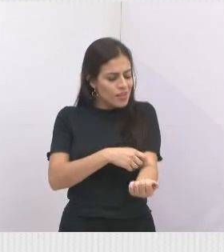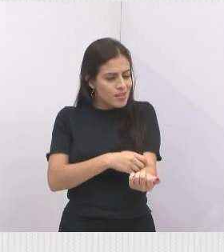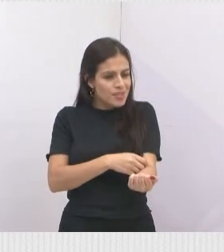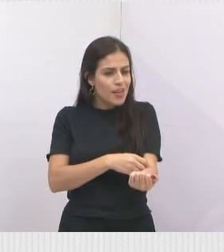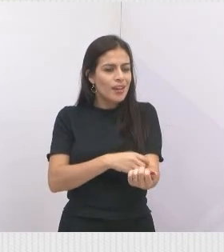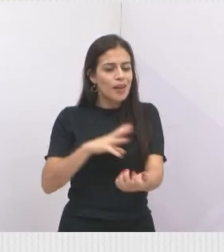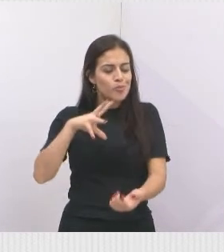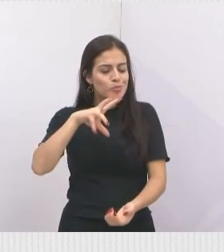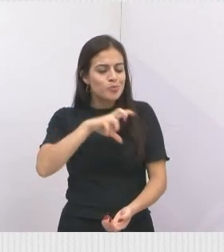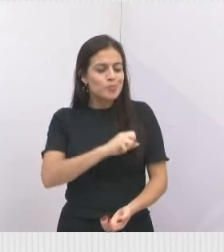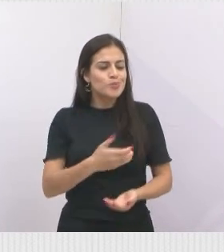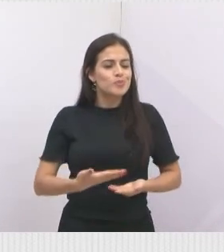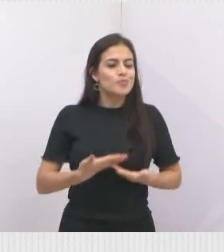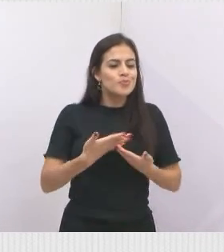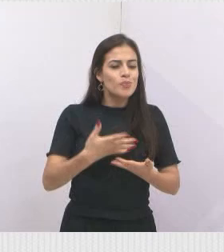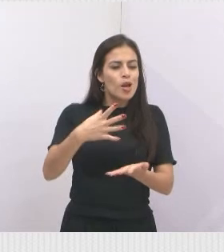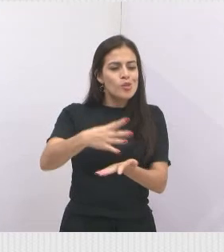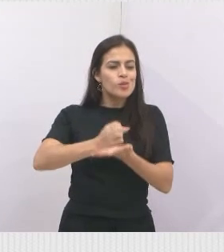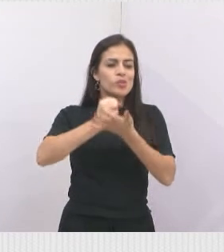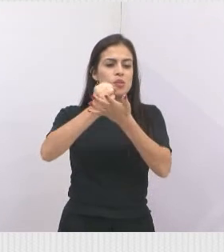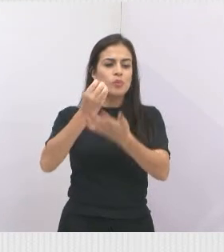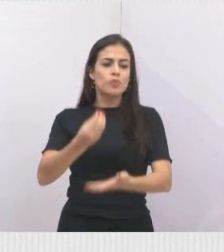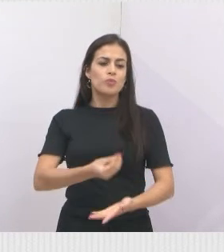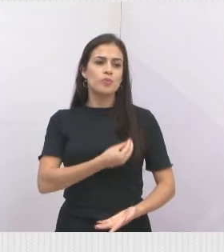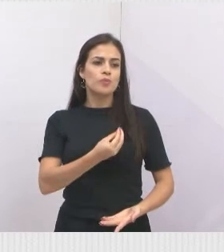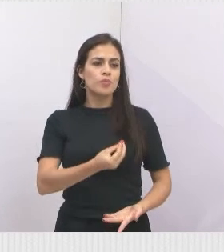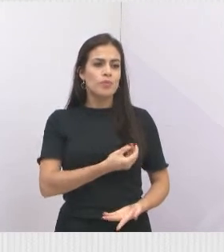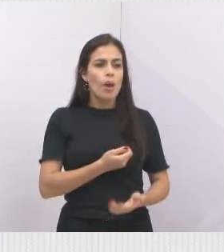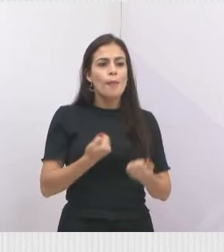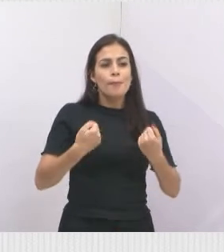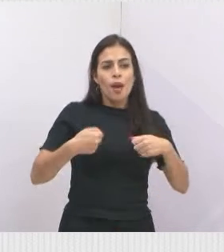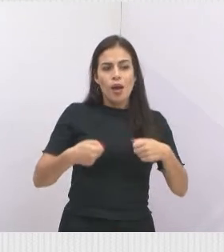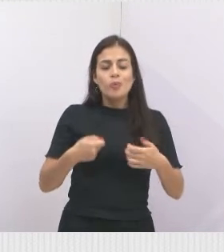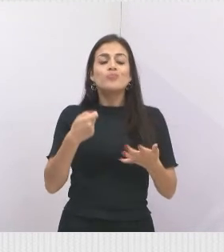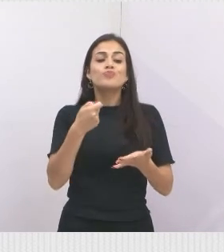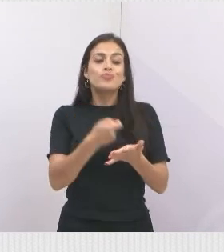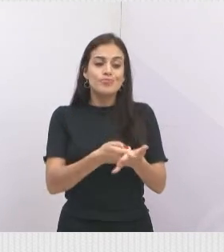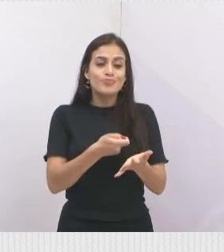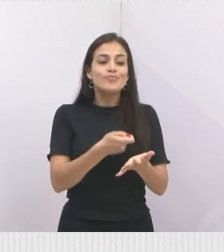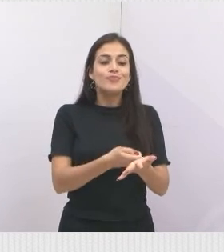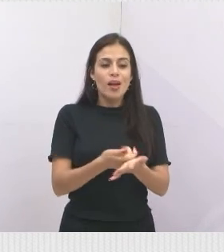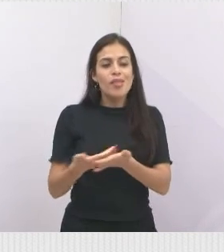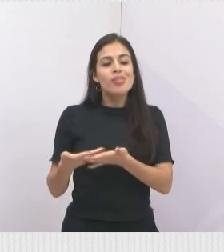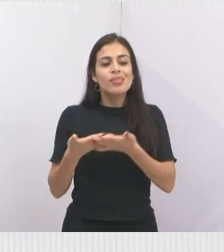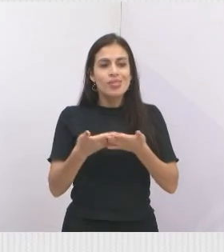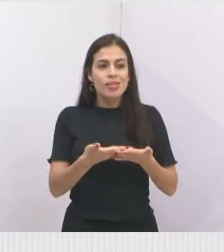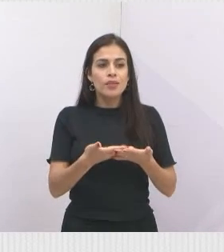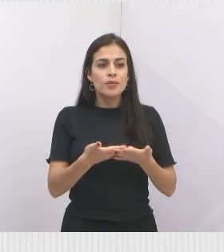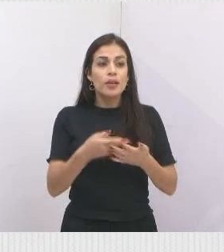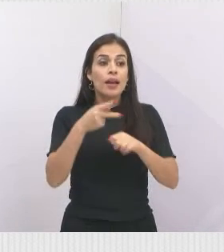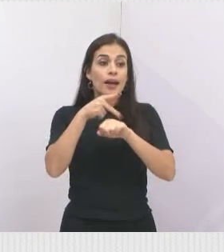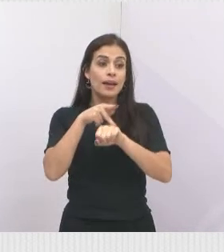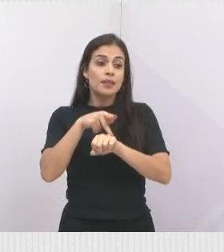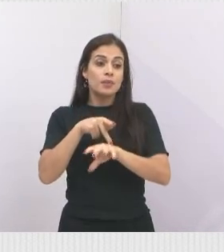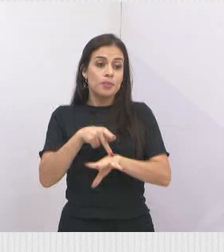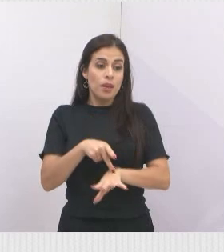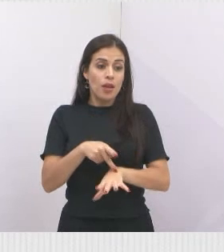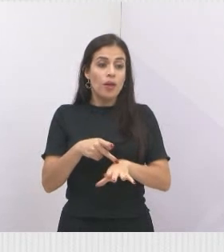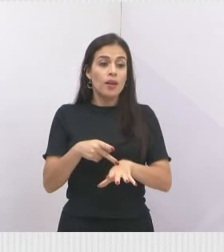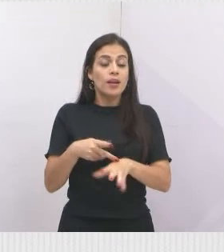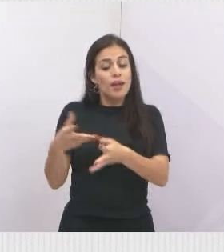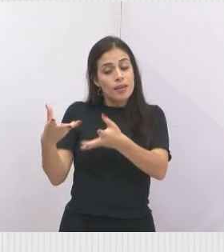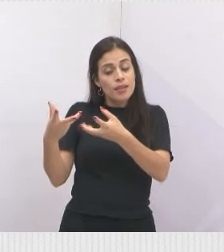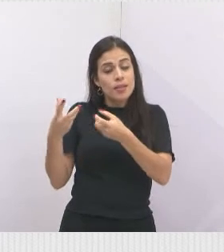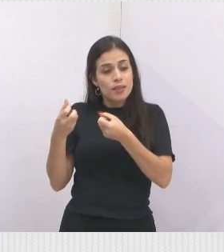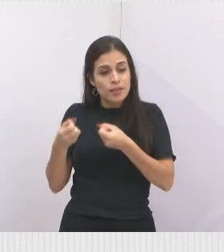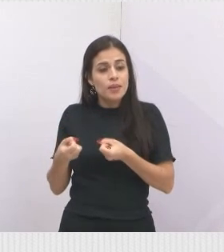É tão importante isso e a gente tem que estar reforçando a todo momento. E lembrando que as paróquias também receberam esse material, e estão